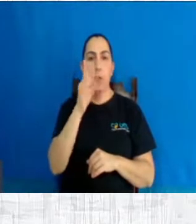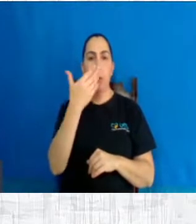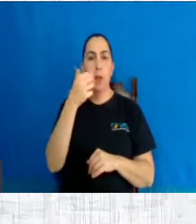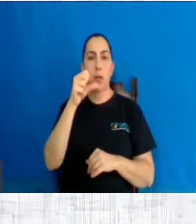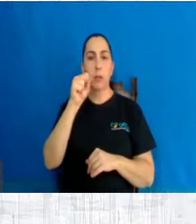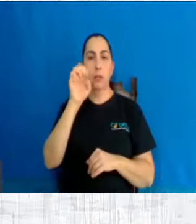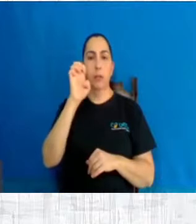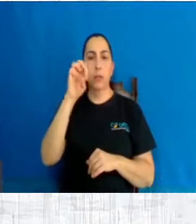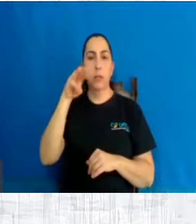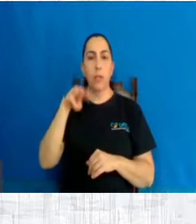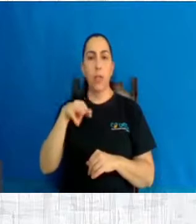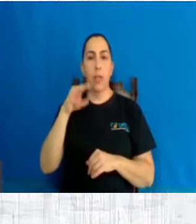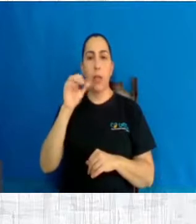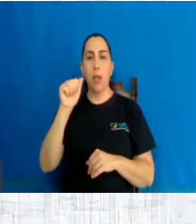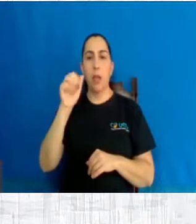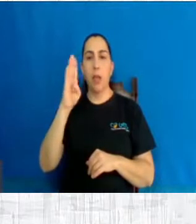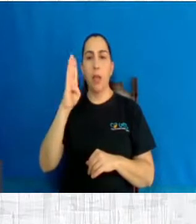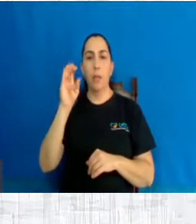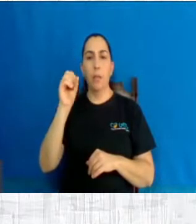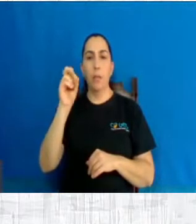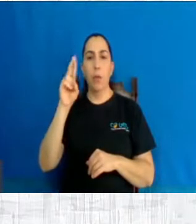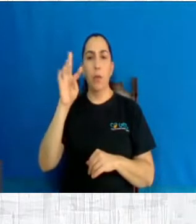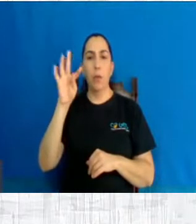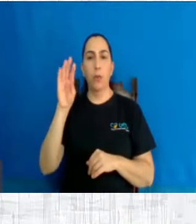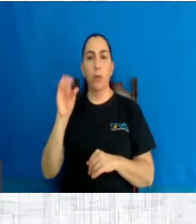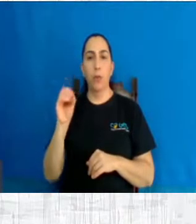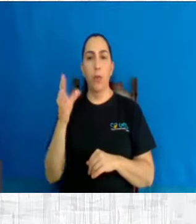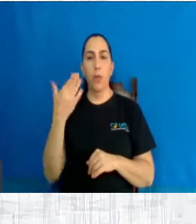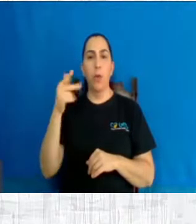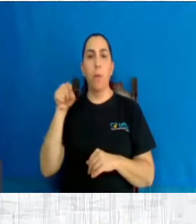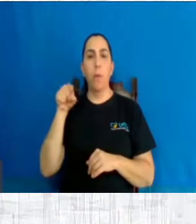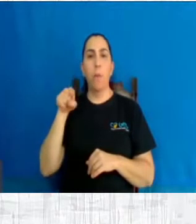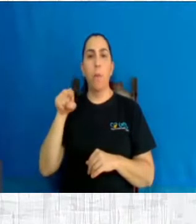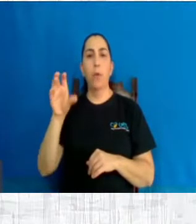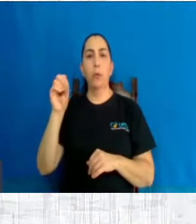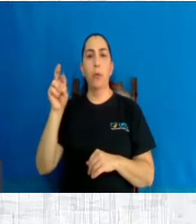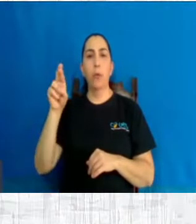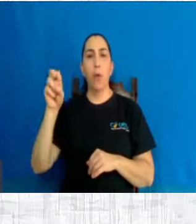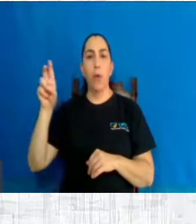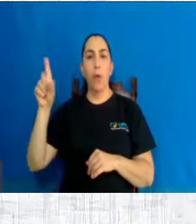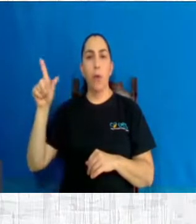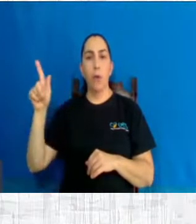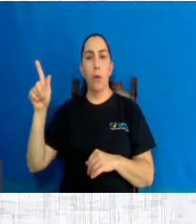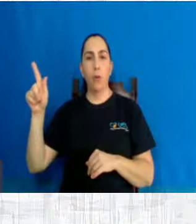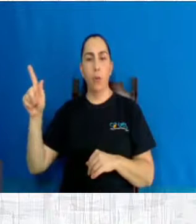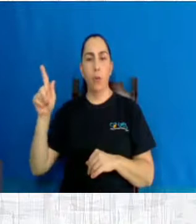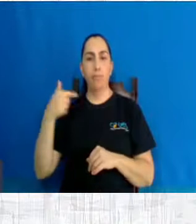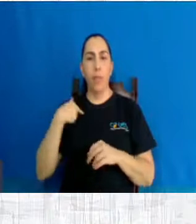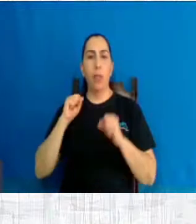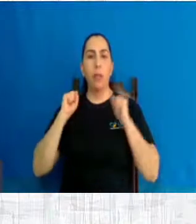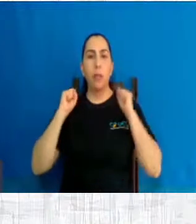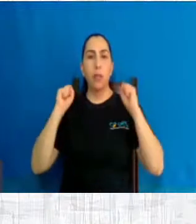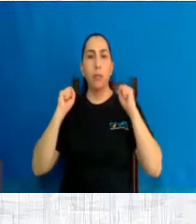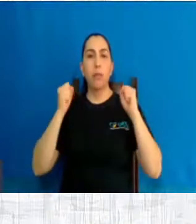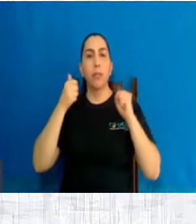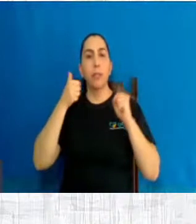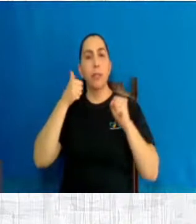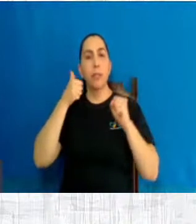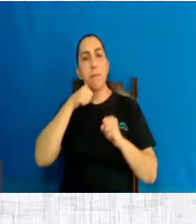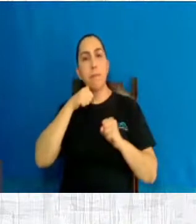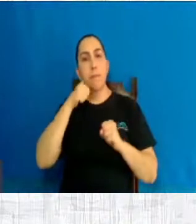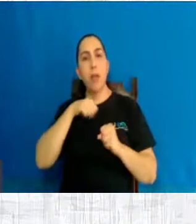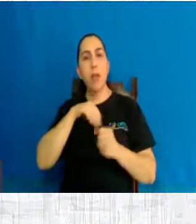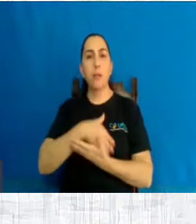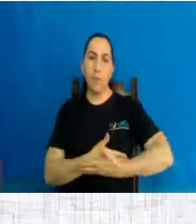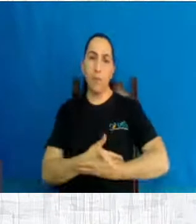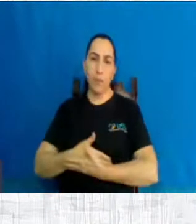.org, vamos ajudar essa instituição em defesa da vida, em defesa das mulheres, em defesa dos bebês, pelas duas vidas, não